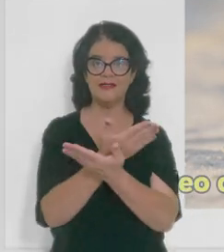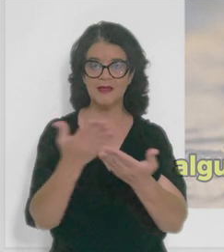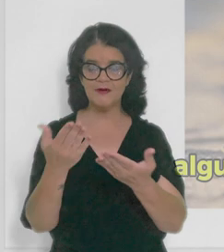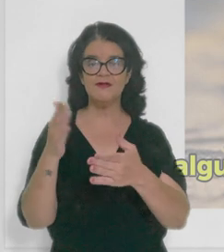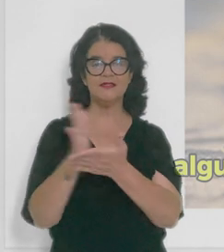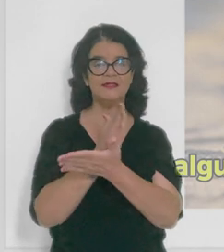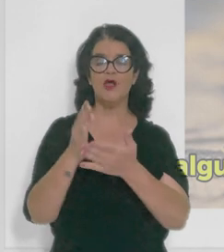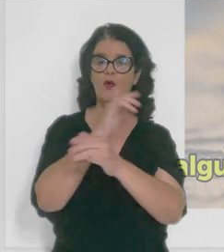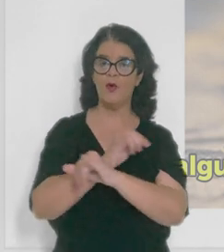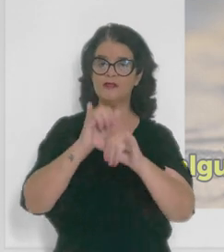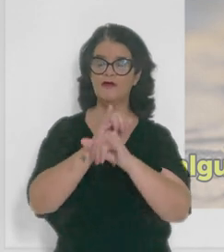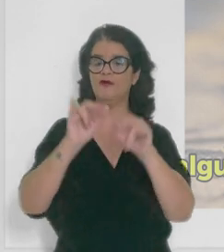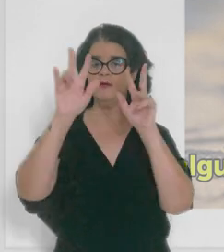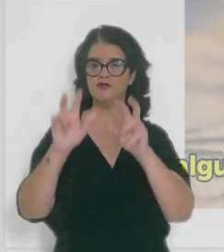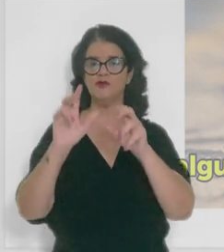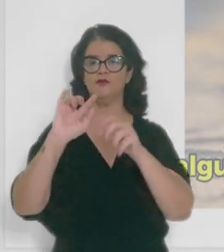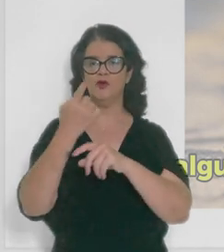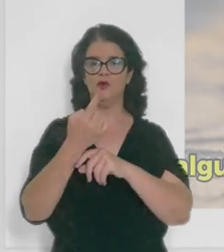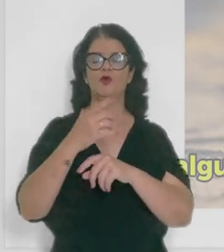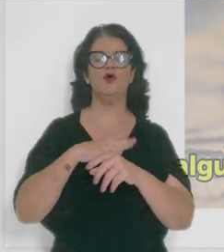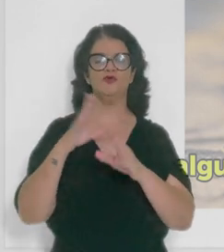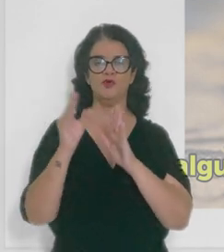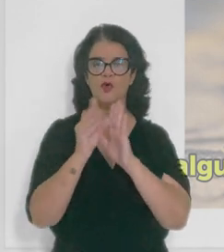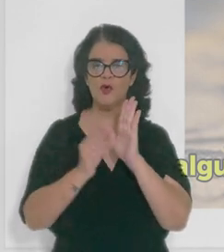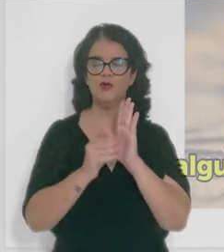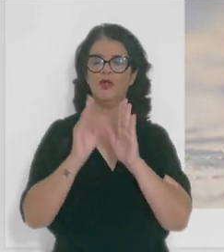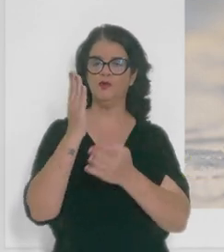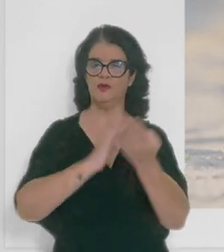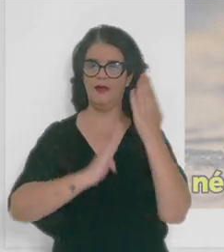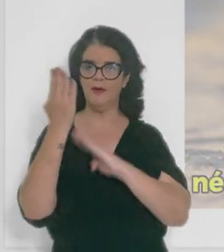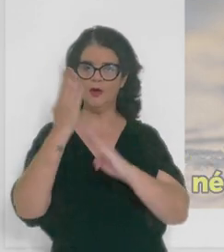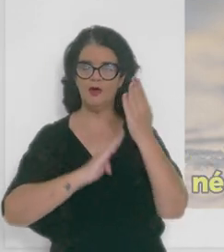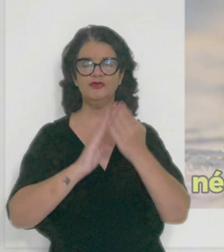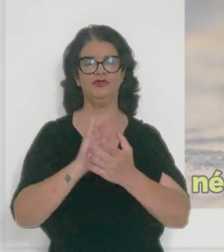algumas informações sobre o nosso conteúdo da biologia,